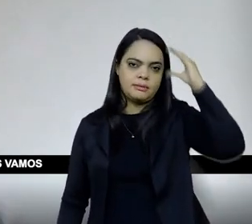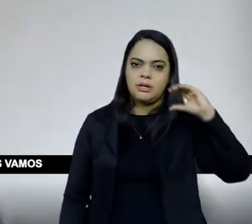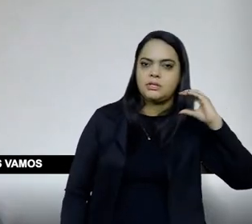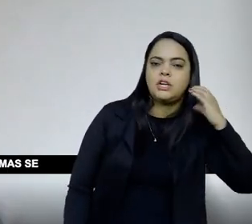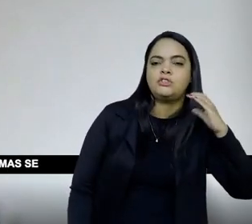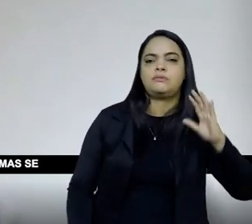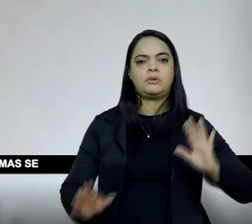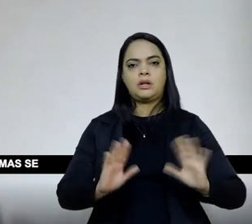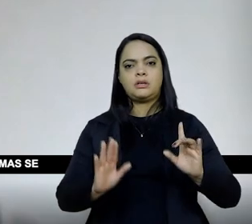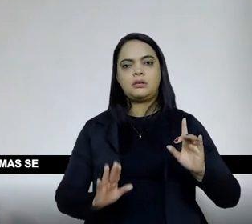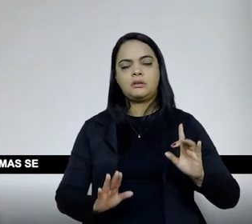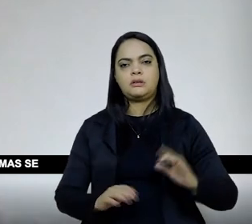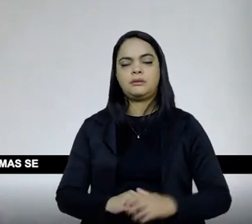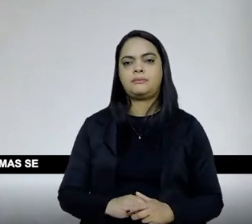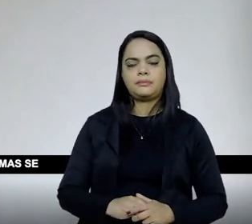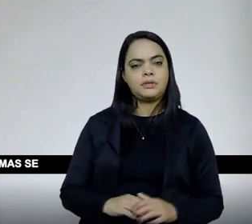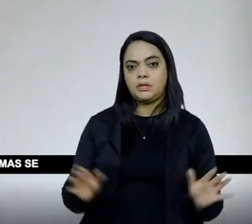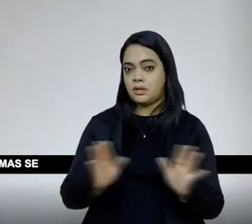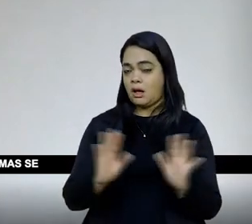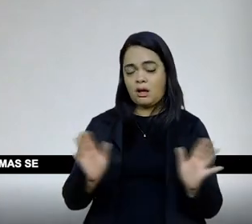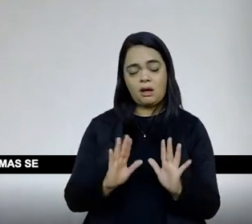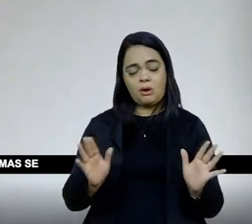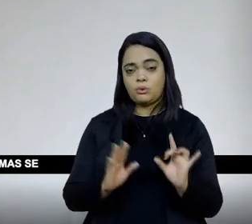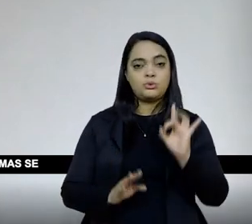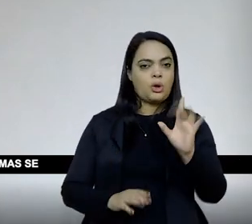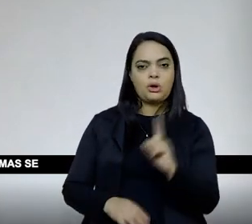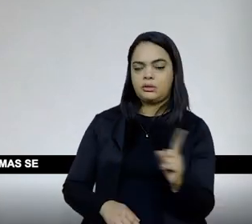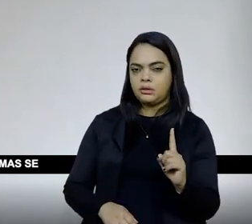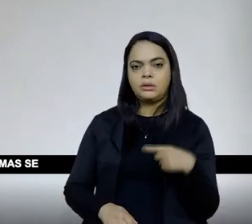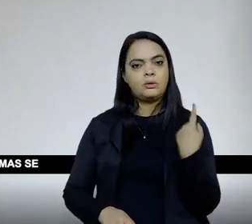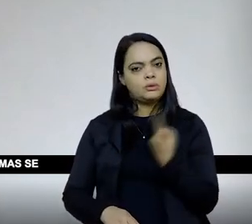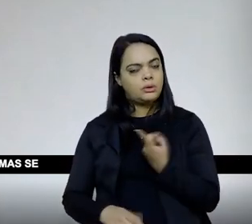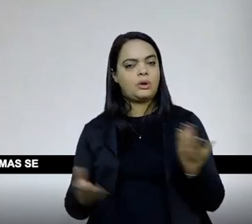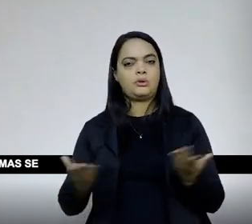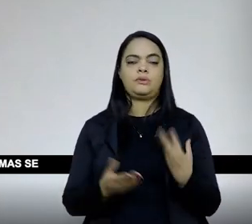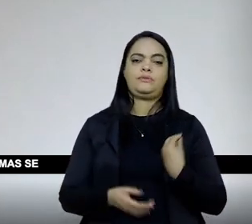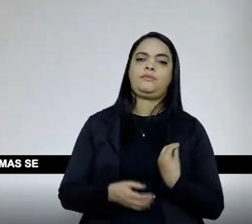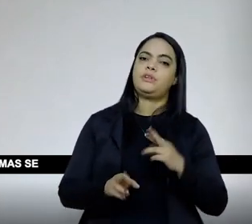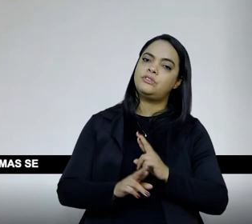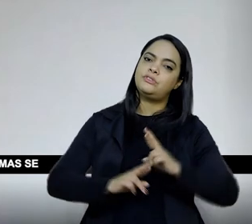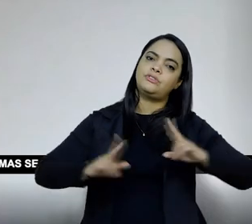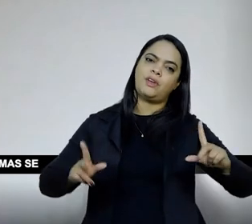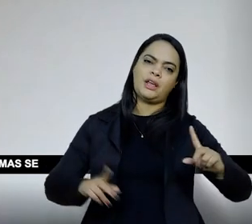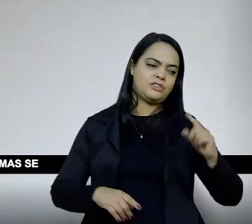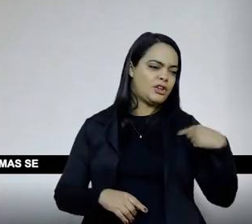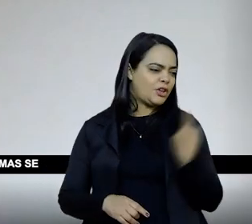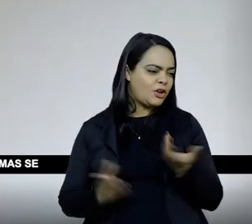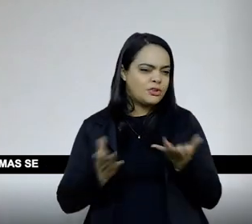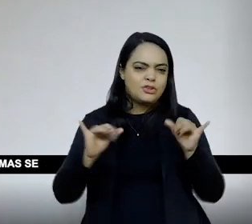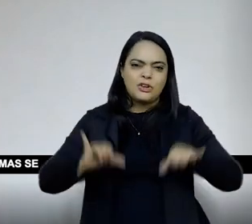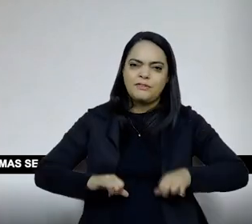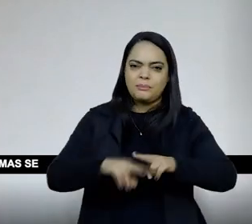apenas que nós vamos enfrentar. Não é dessa ordem apenas, né? O que a gente está enfrentando. Não é falta de ciência só,